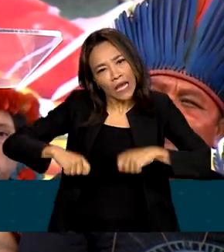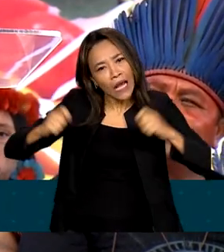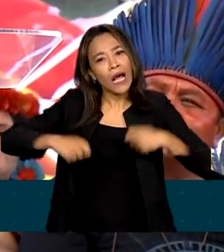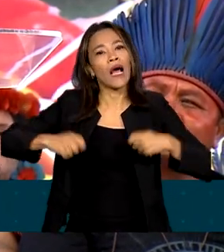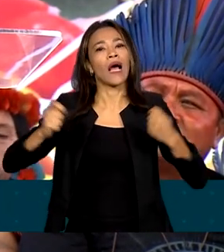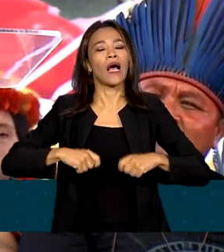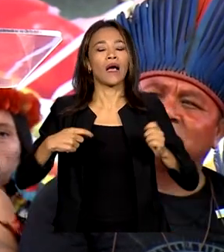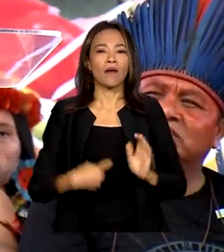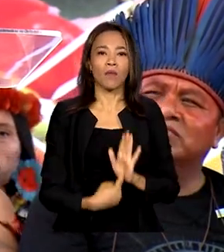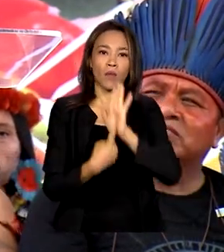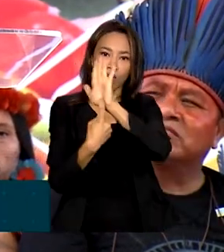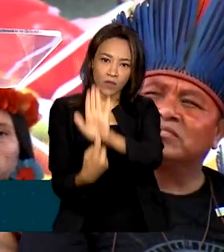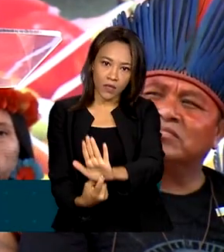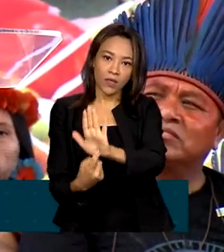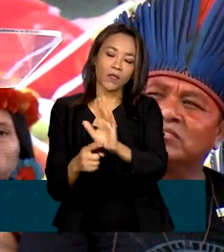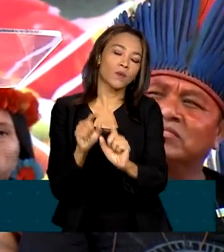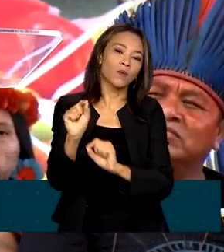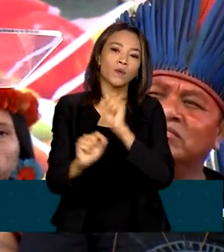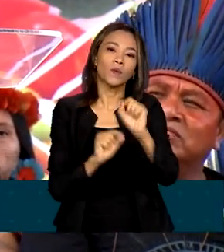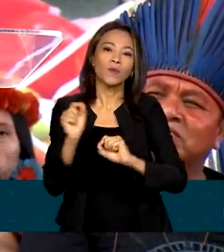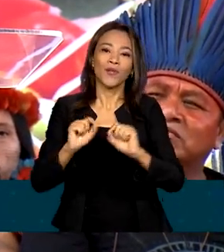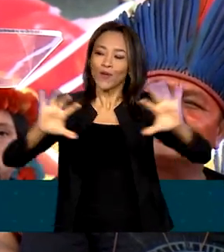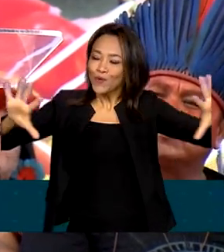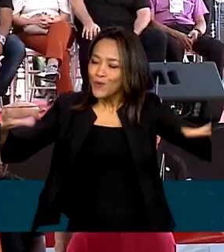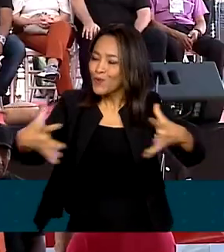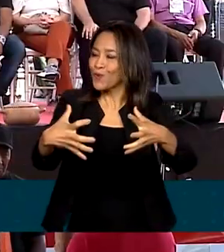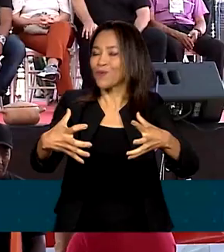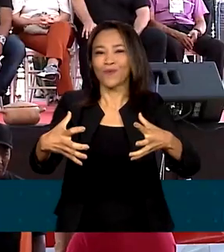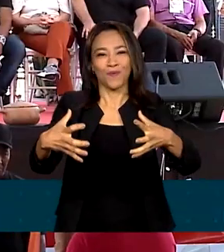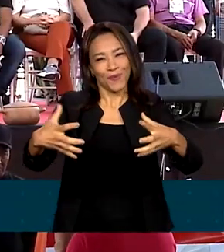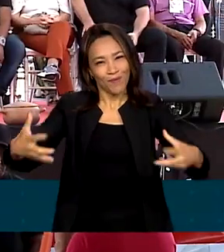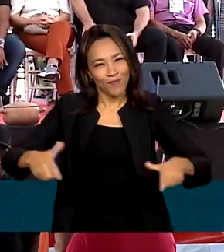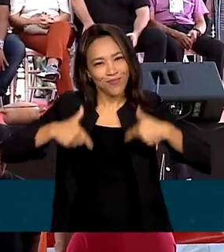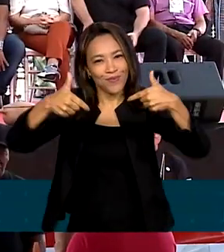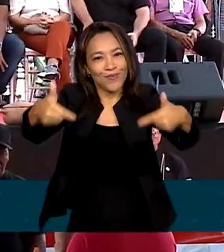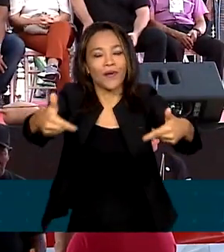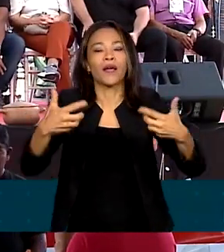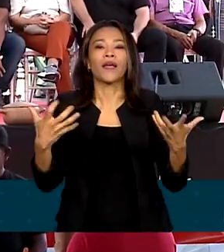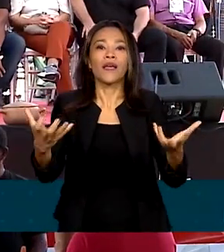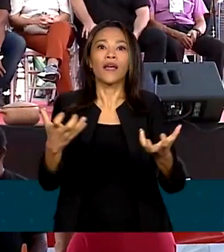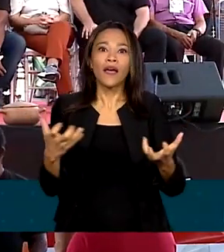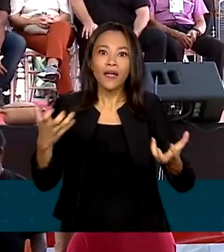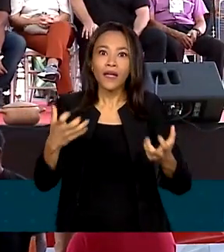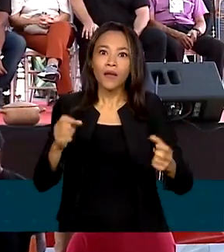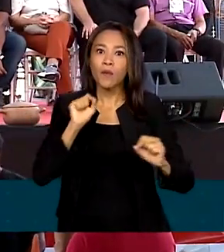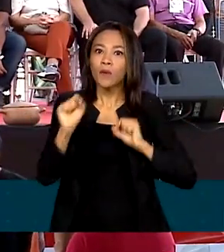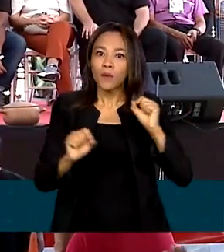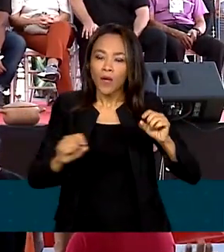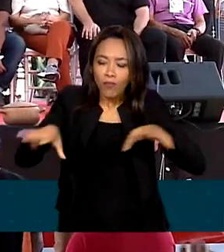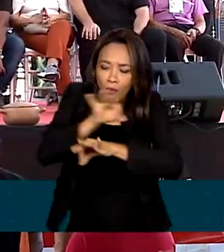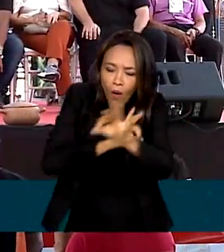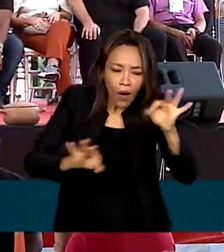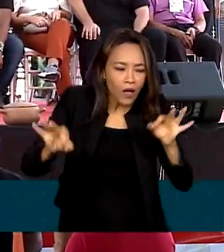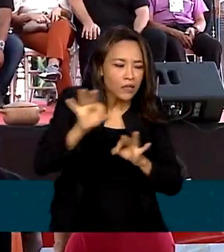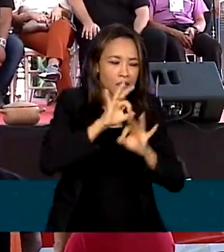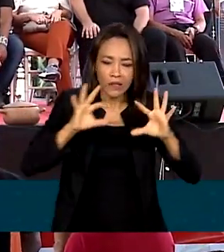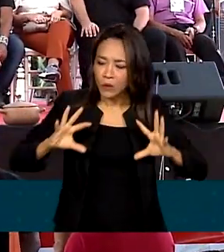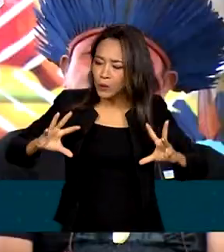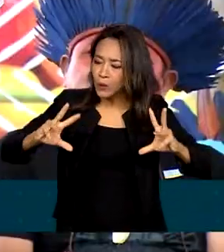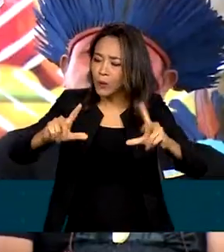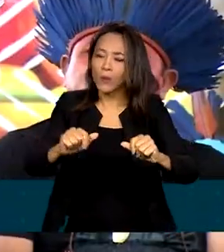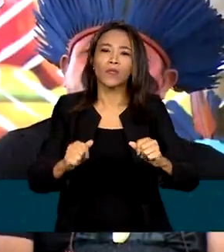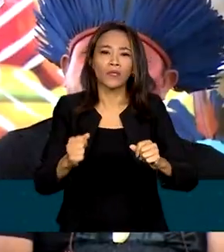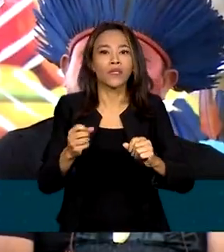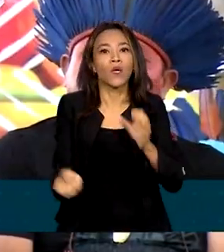mostrando, sobretudo, a nossa coletividade. A gente quer reconstruir todas as políticas